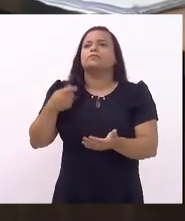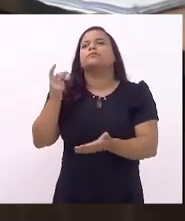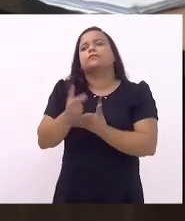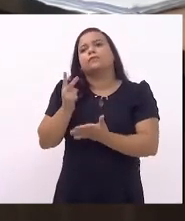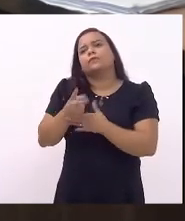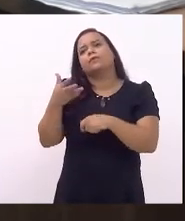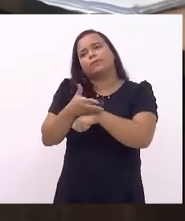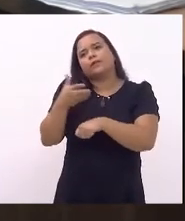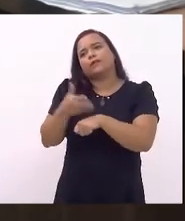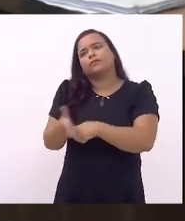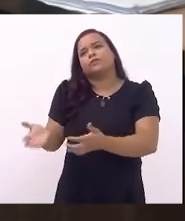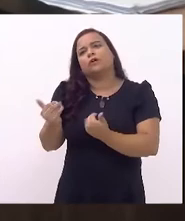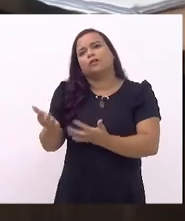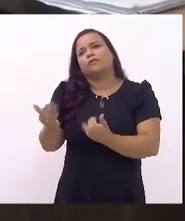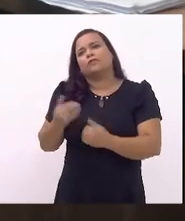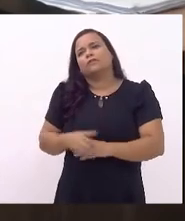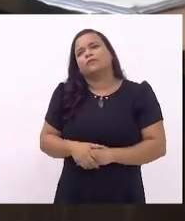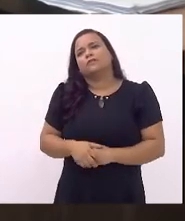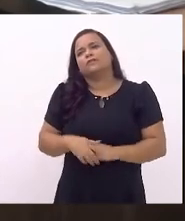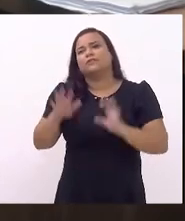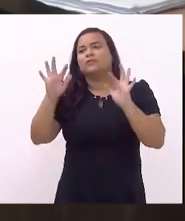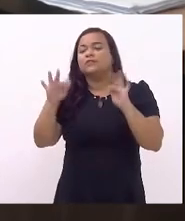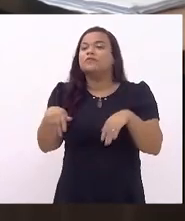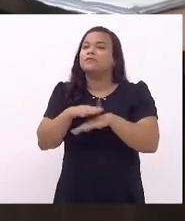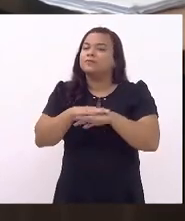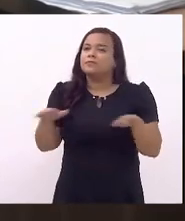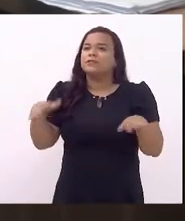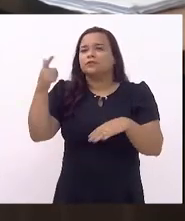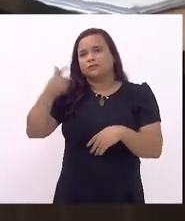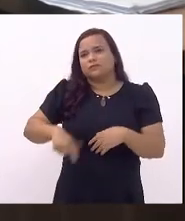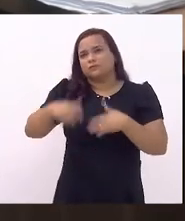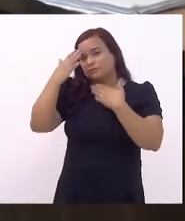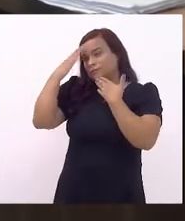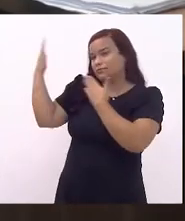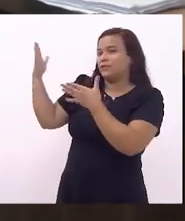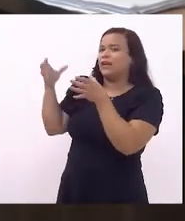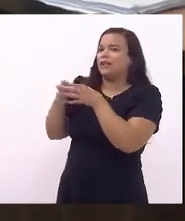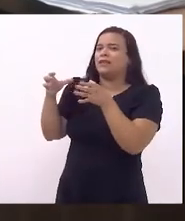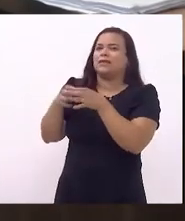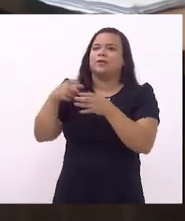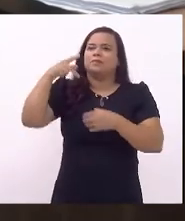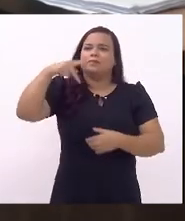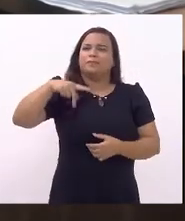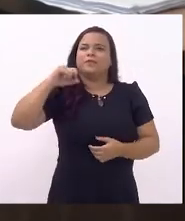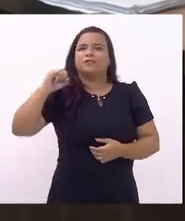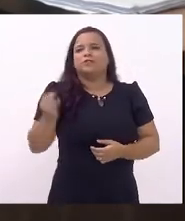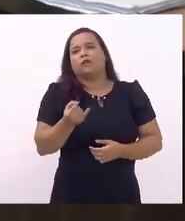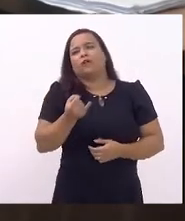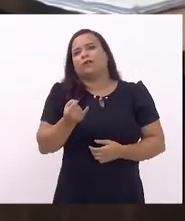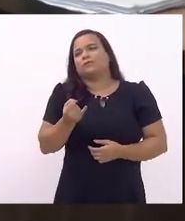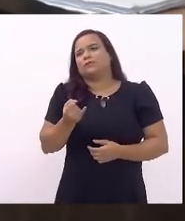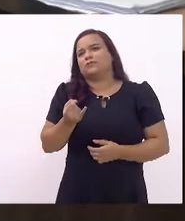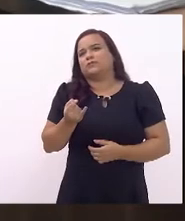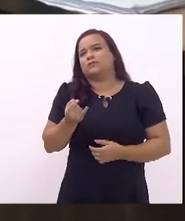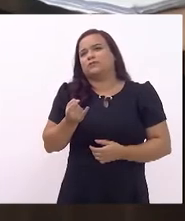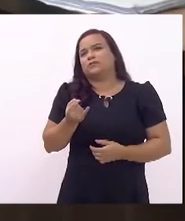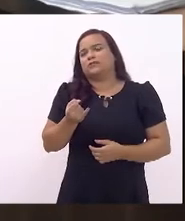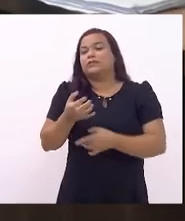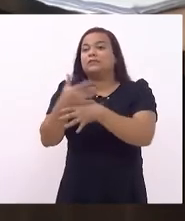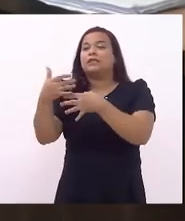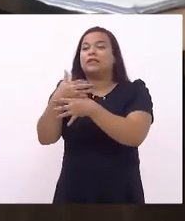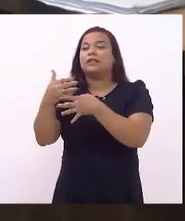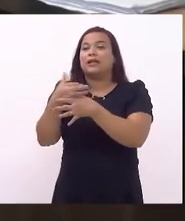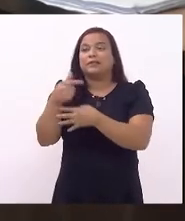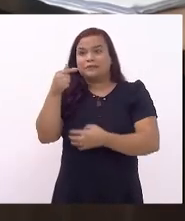participação da juventude. Por fim, retomo o agradecimento à nossa equipe do PJ, porque sete cidades em